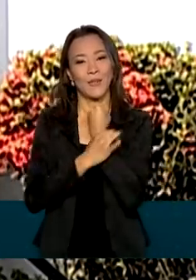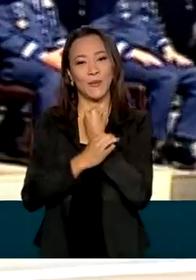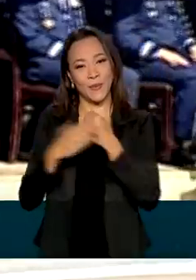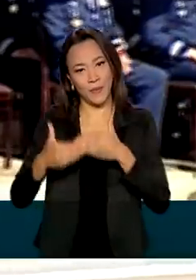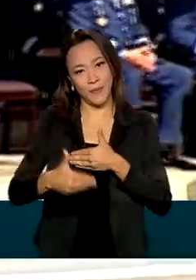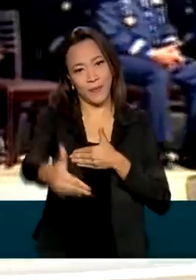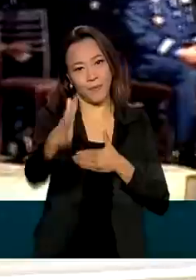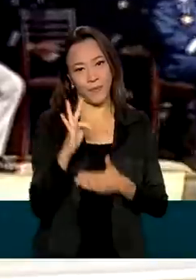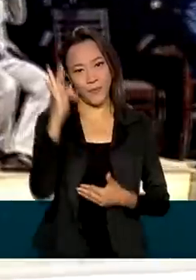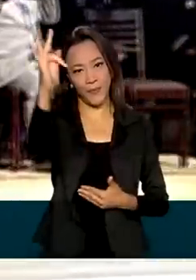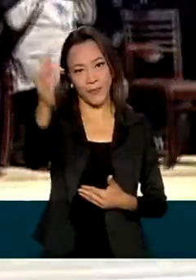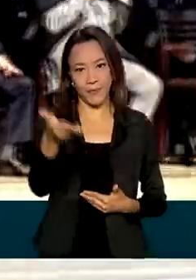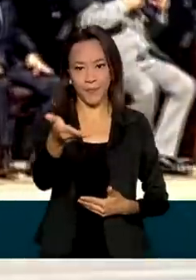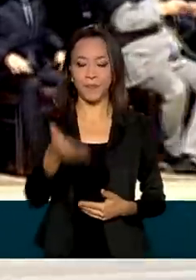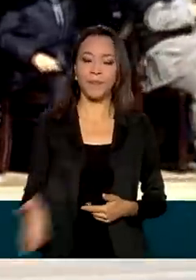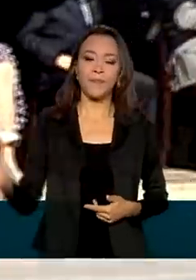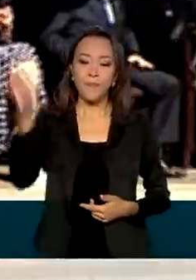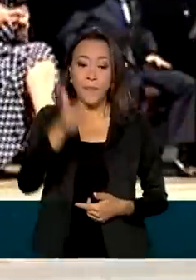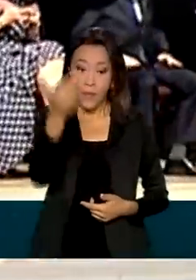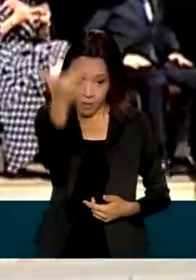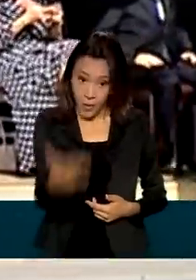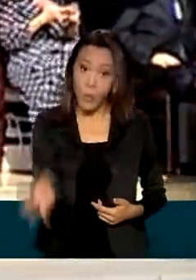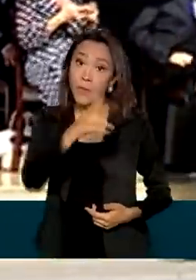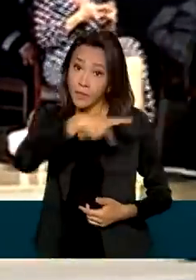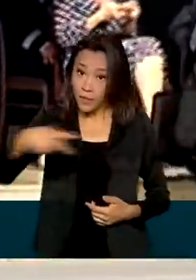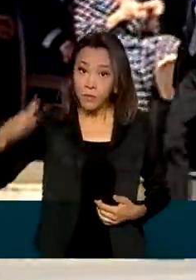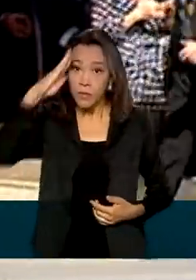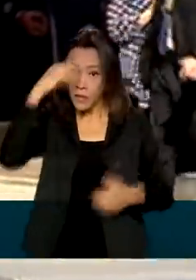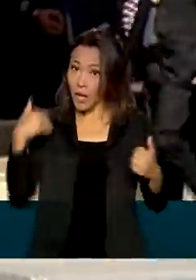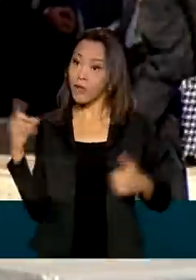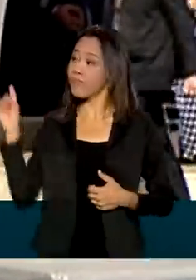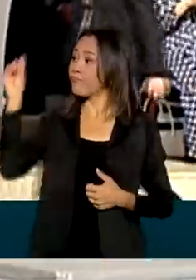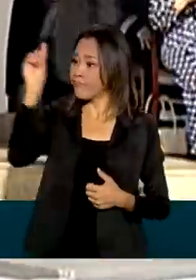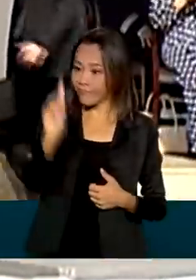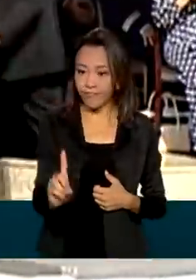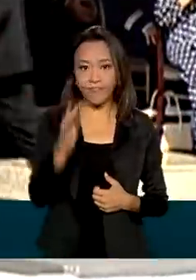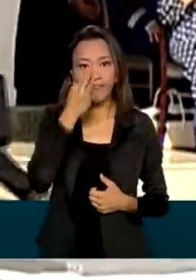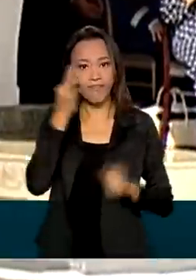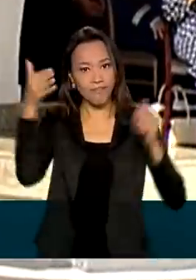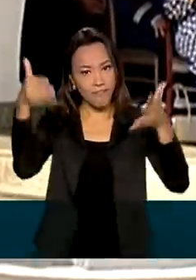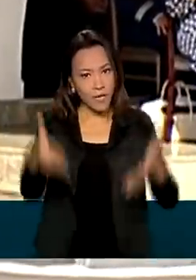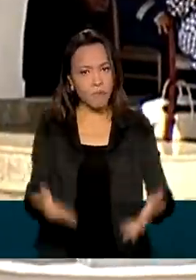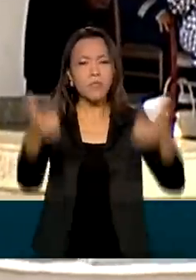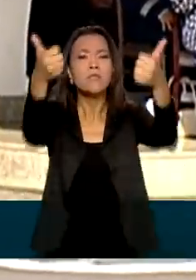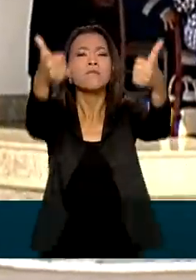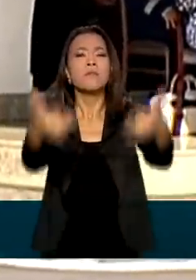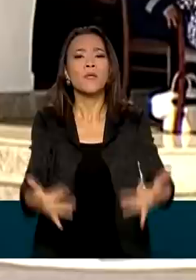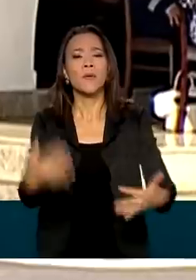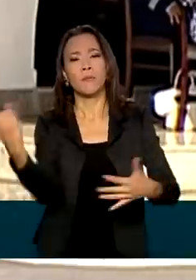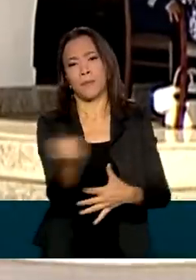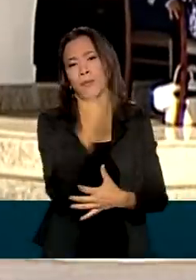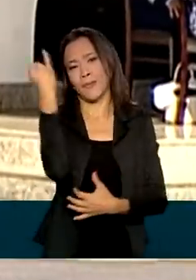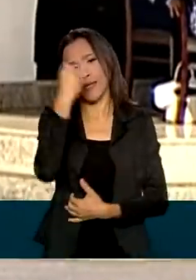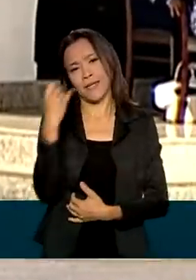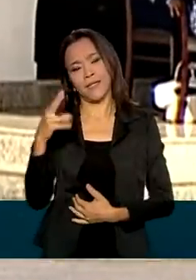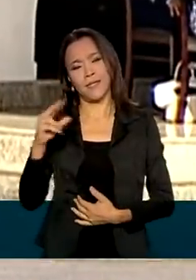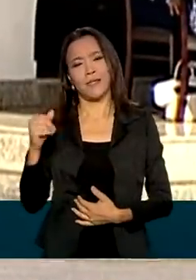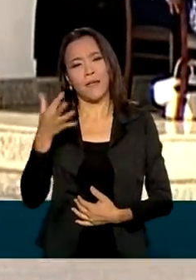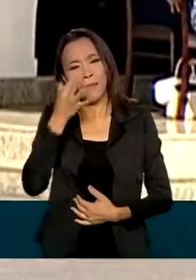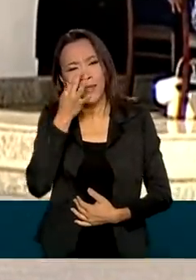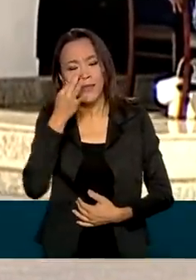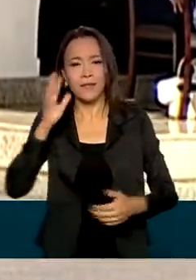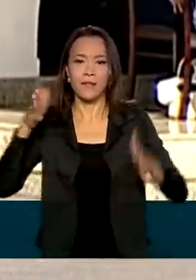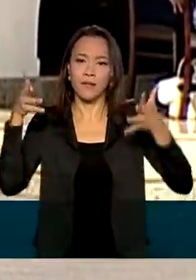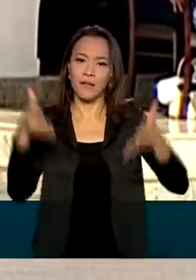futuro. O presidente Jair Bolsonaro participou da formatura e destacou a importância da presença da Força Aérea